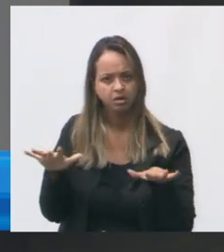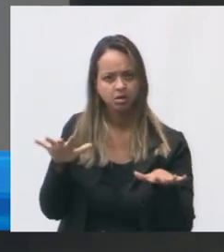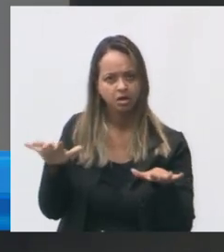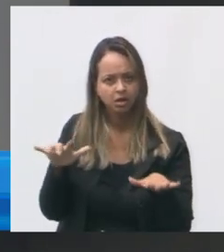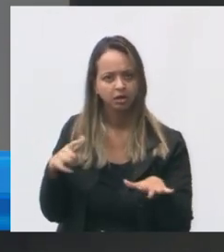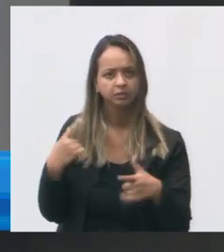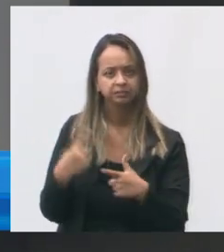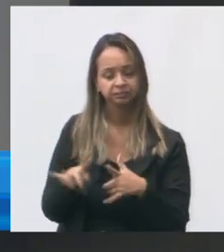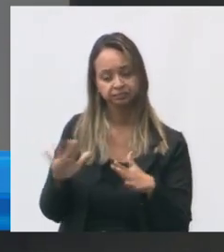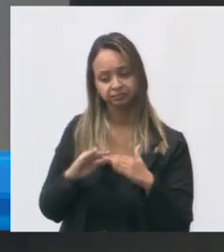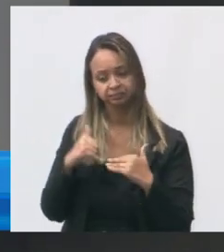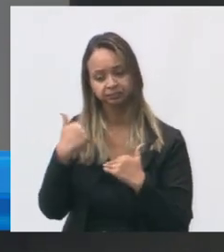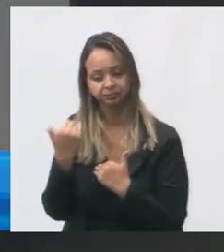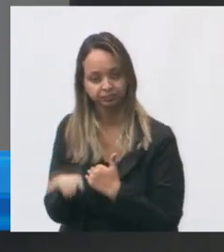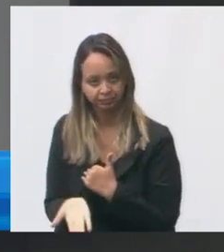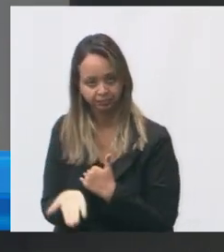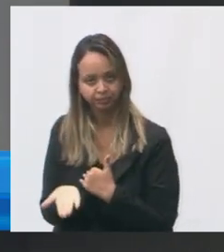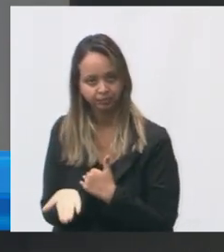aqui a área externa